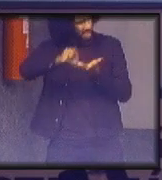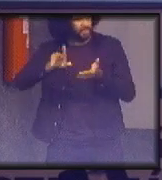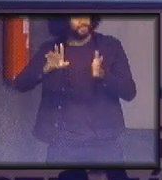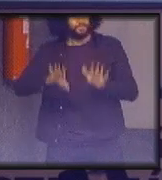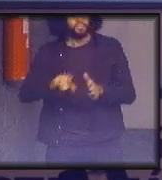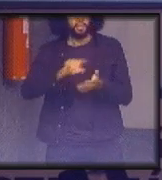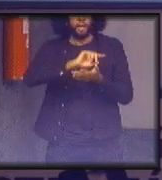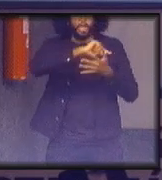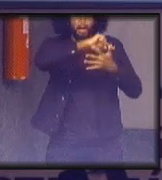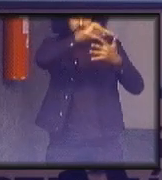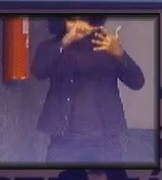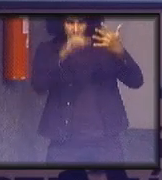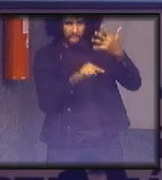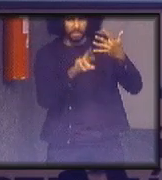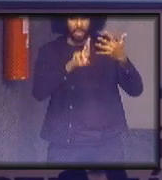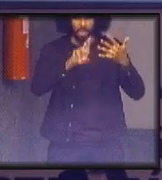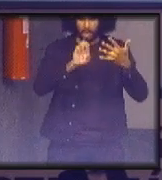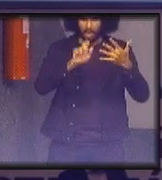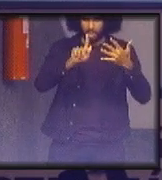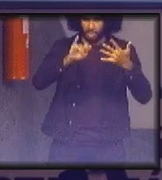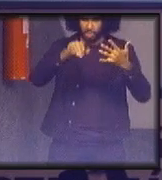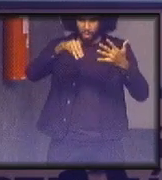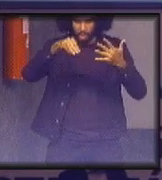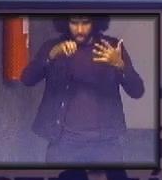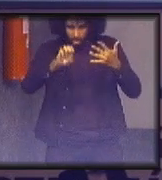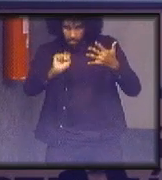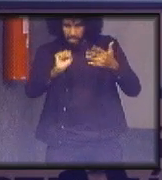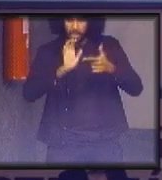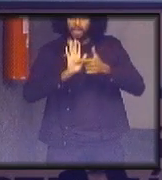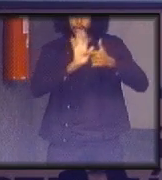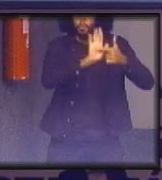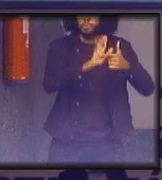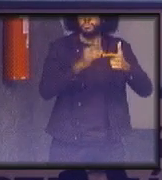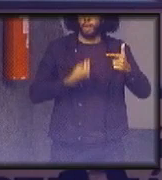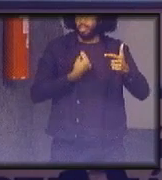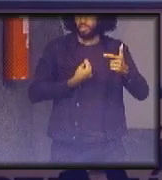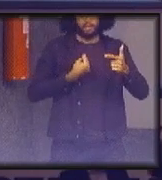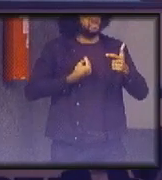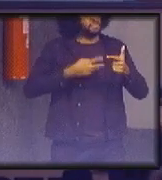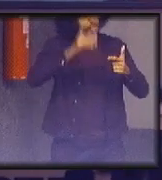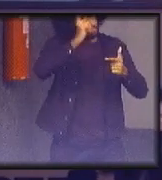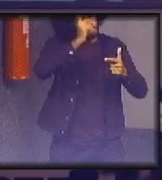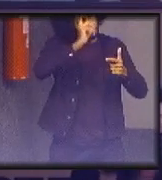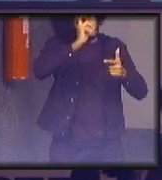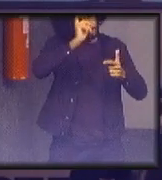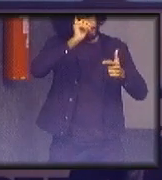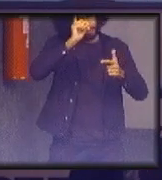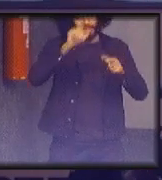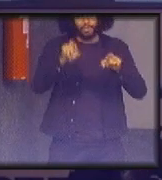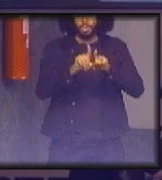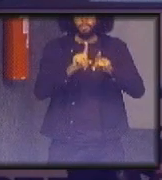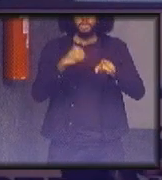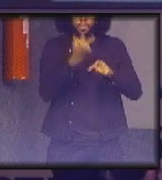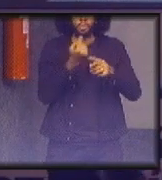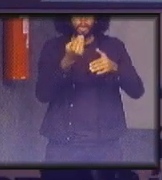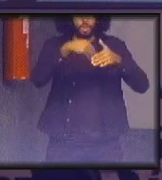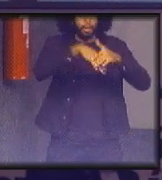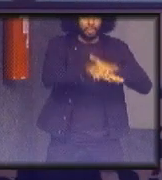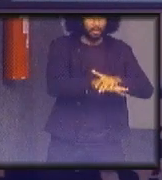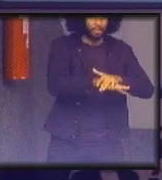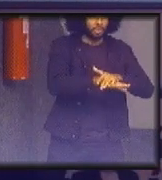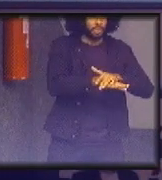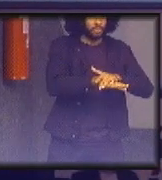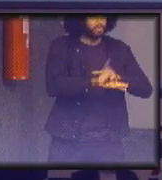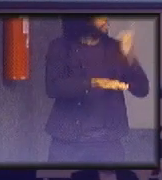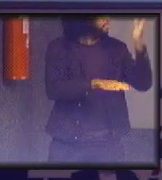esses regimes que dão a forma da nossa vida diária imersos também dentro desse